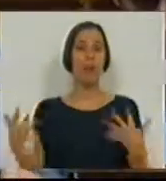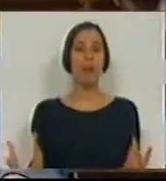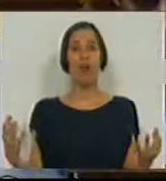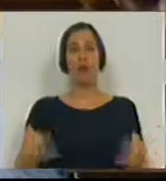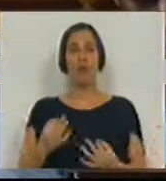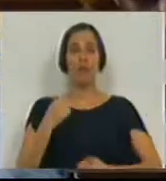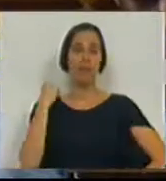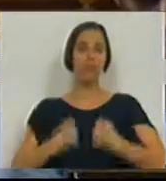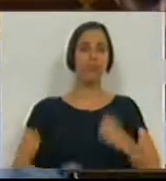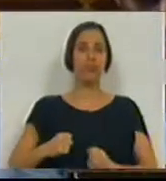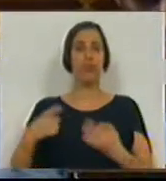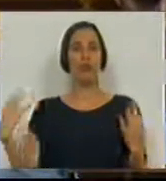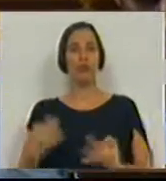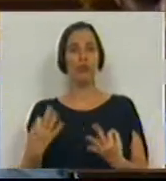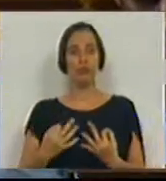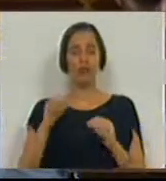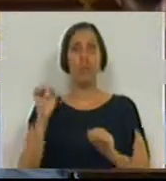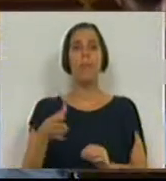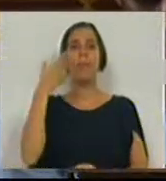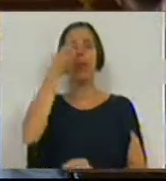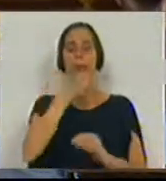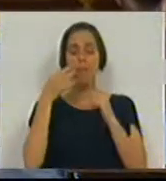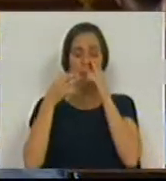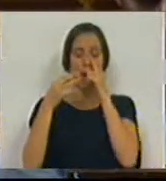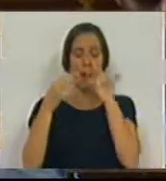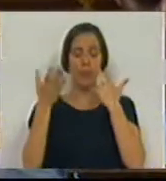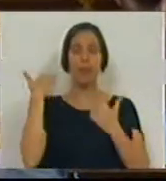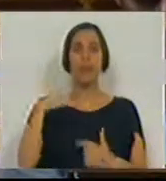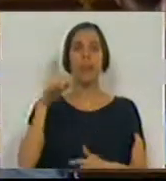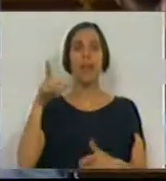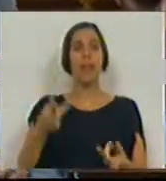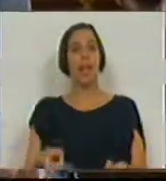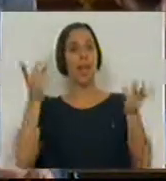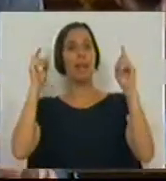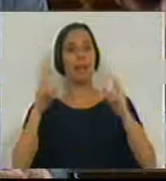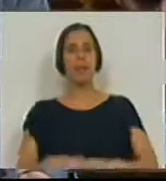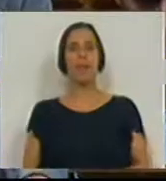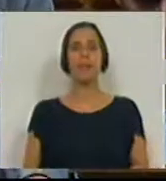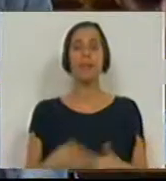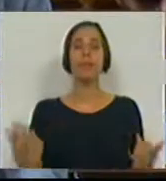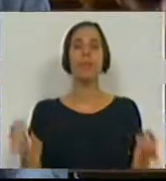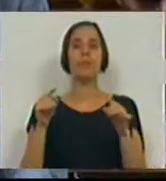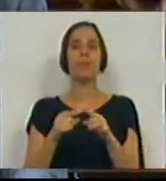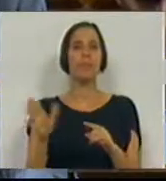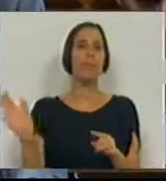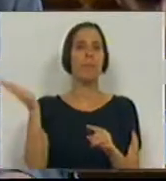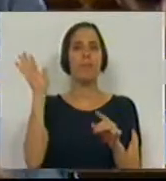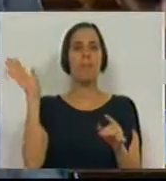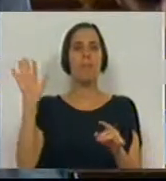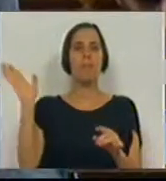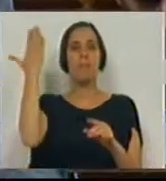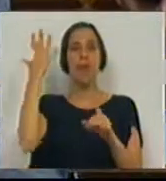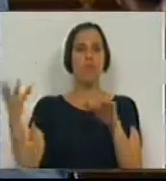reivindicações do 1º de Maio celebrado em liberdade. Foi uma das maiores